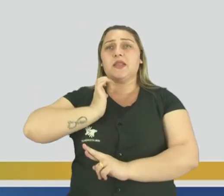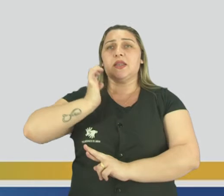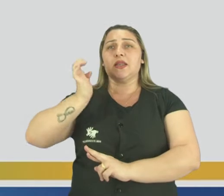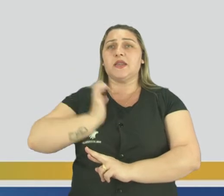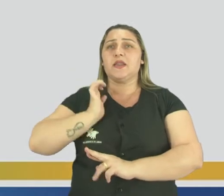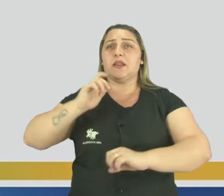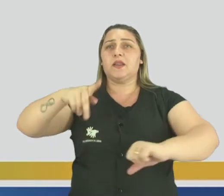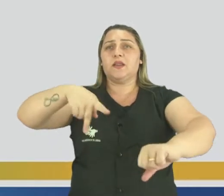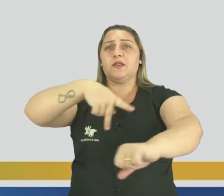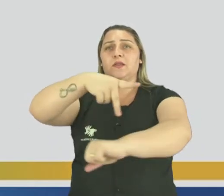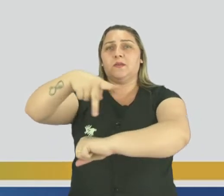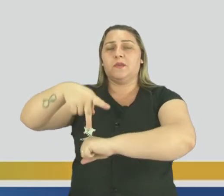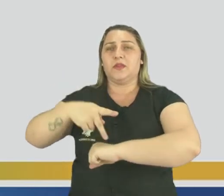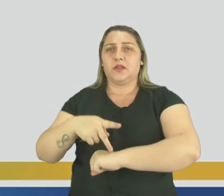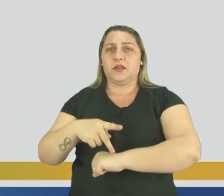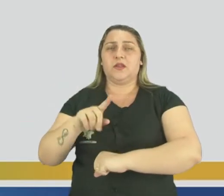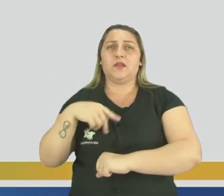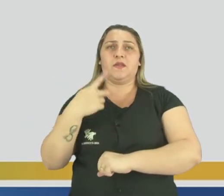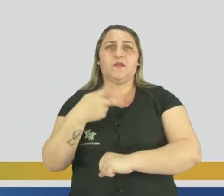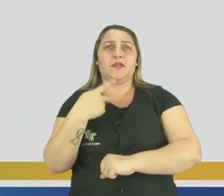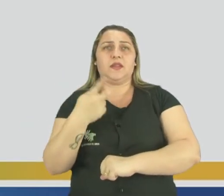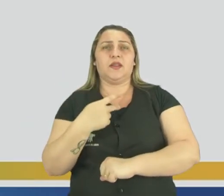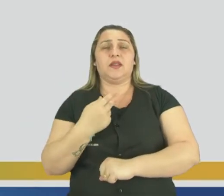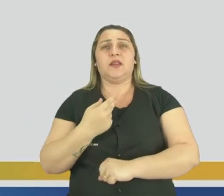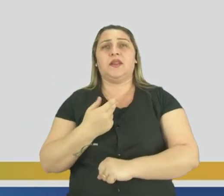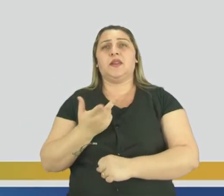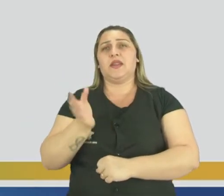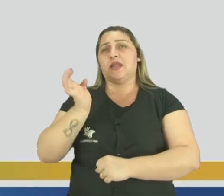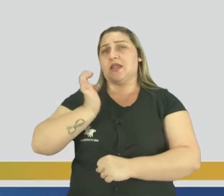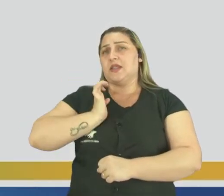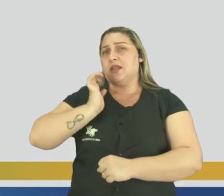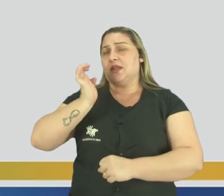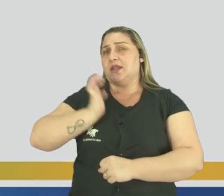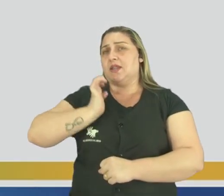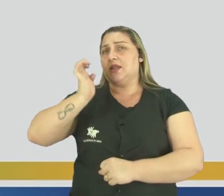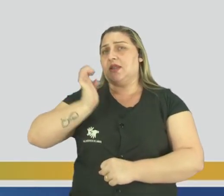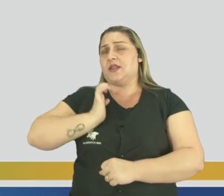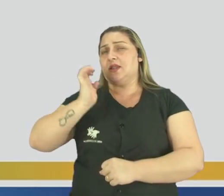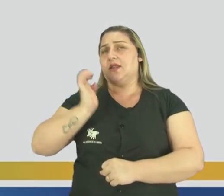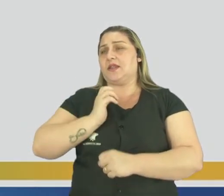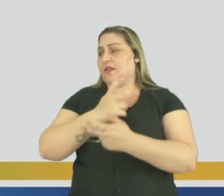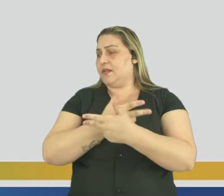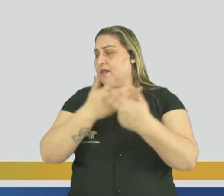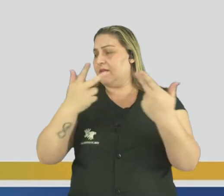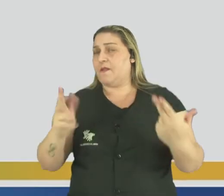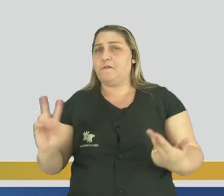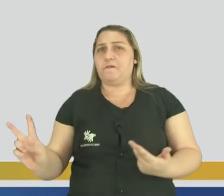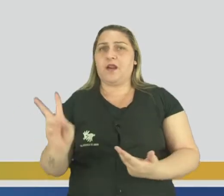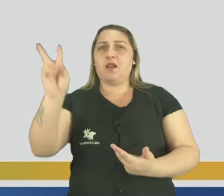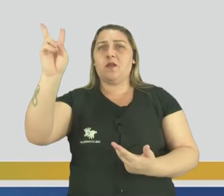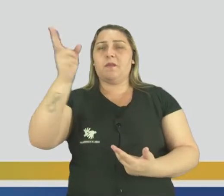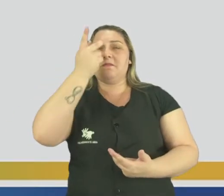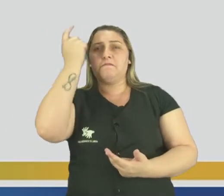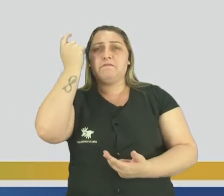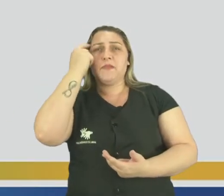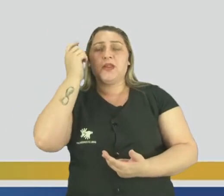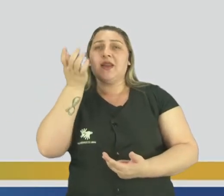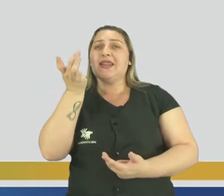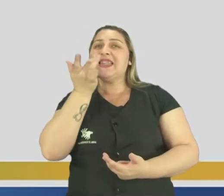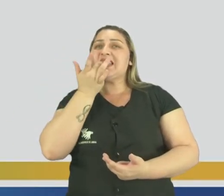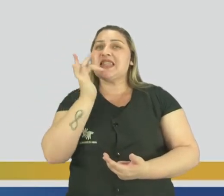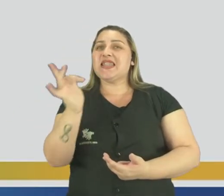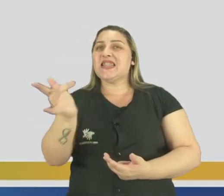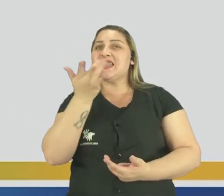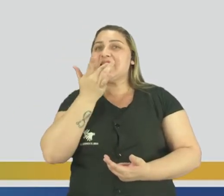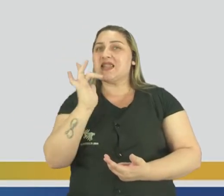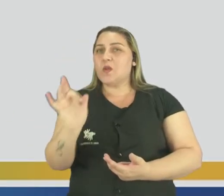do país. Geralmente, quando nós falamos em riquezas, né? Em coisas valiosas, nós pensamos no ouro, né?